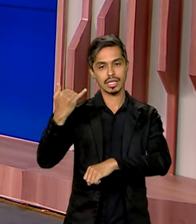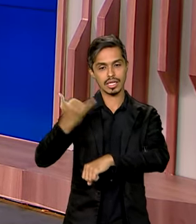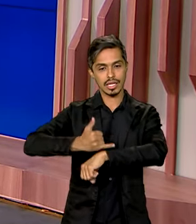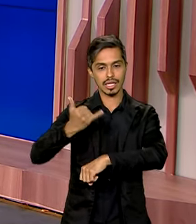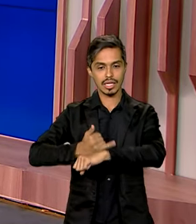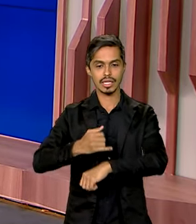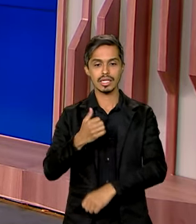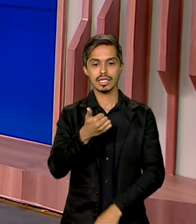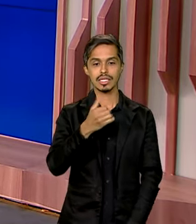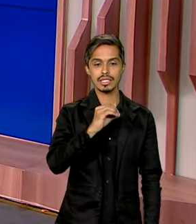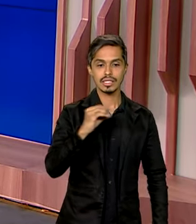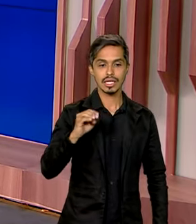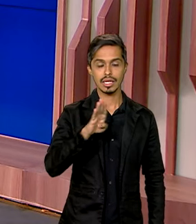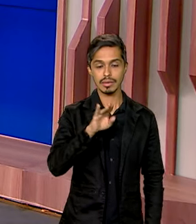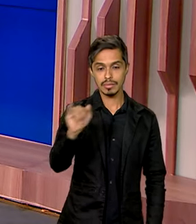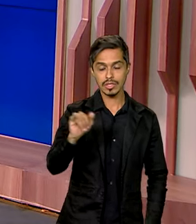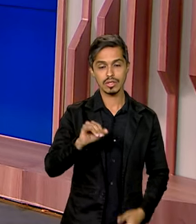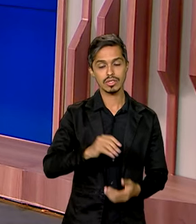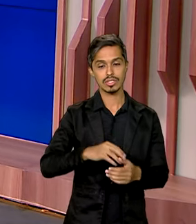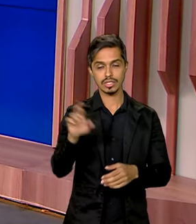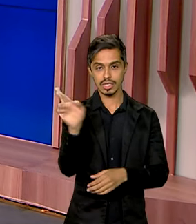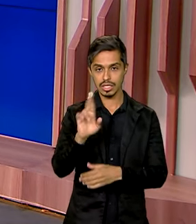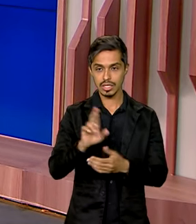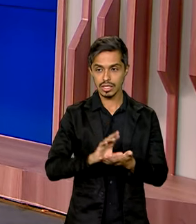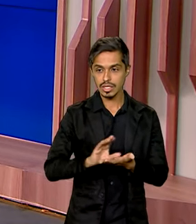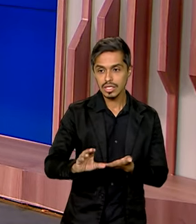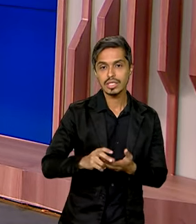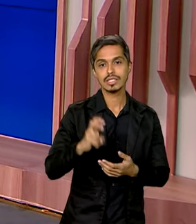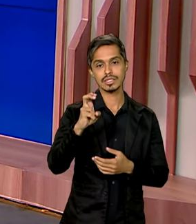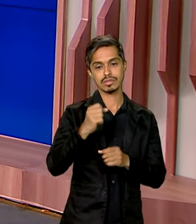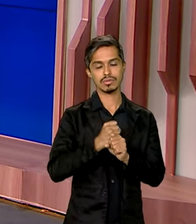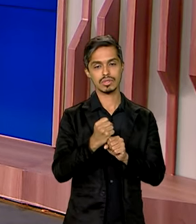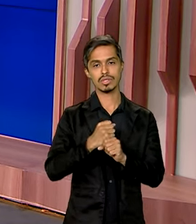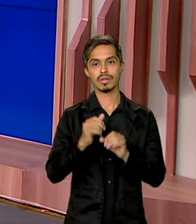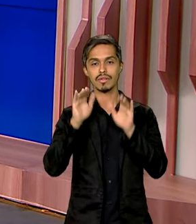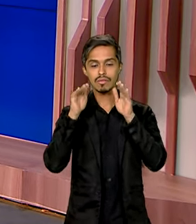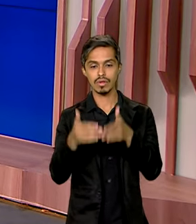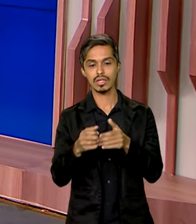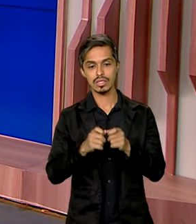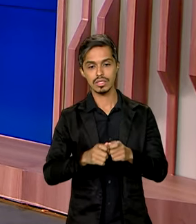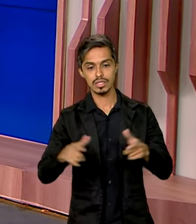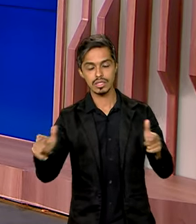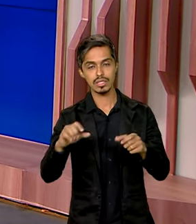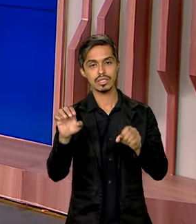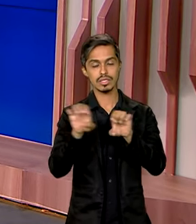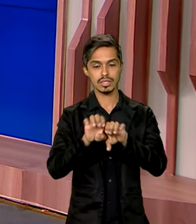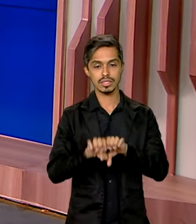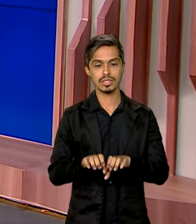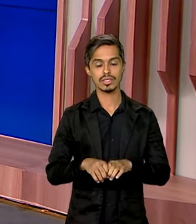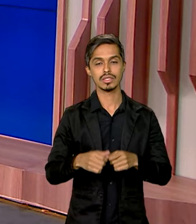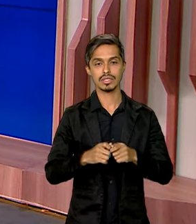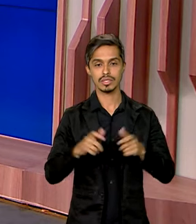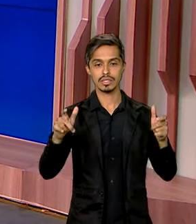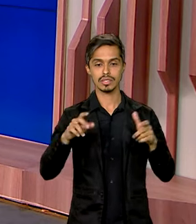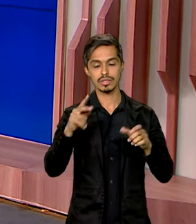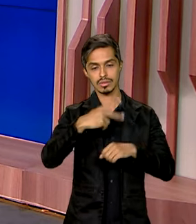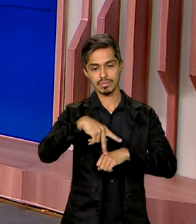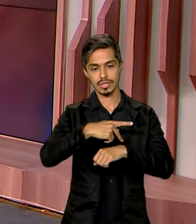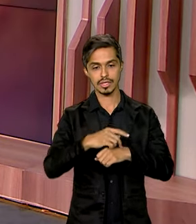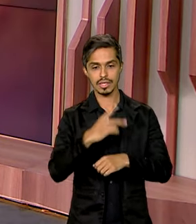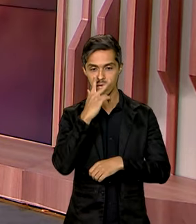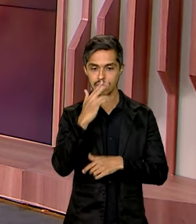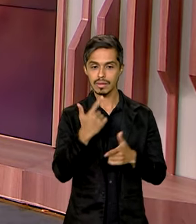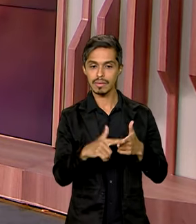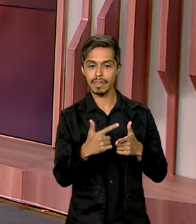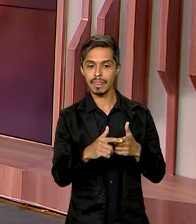100 bilhões de reais nos próximos cinco anos para expandir a estrutura produtiva do país. Eu acho